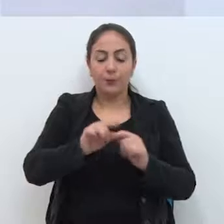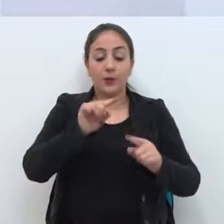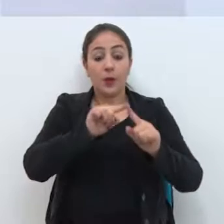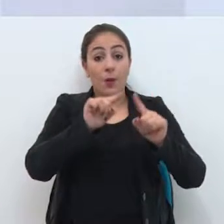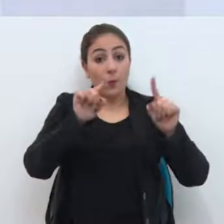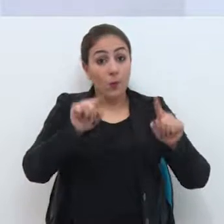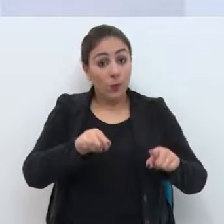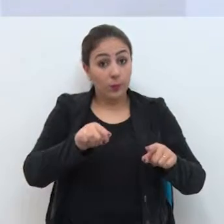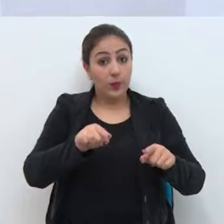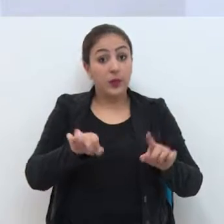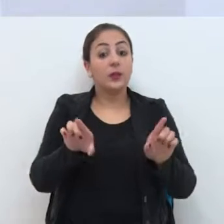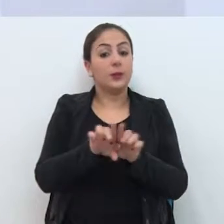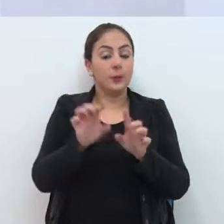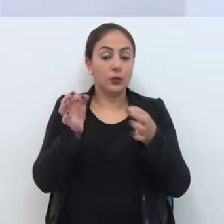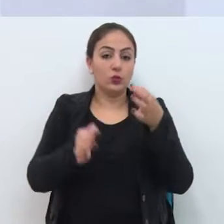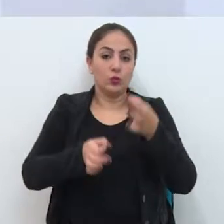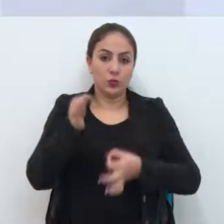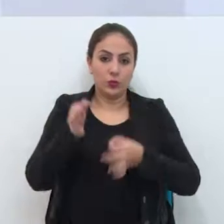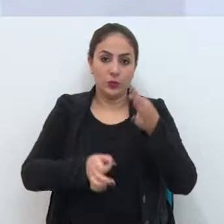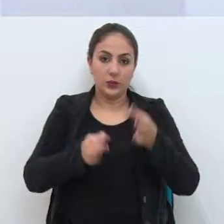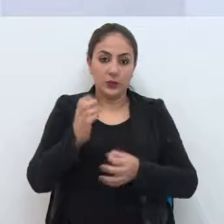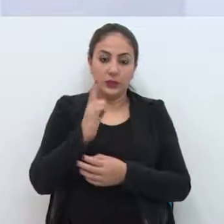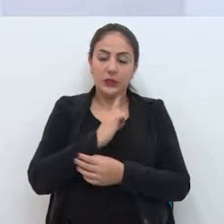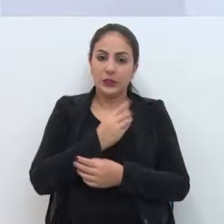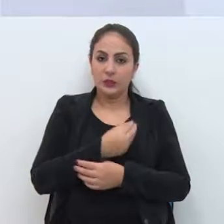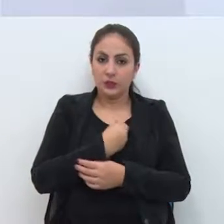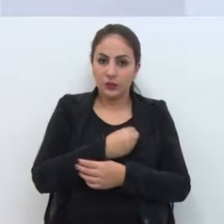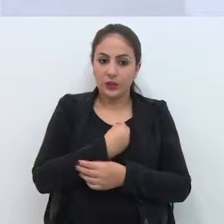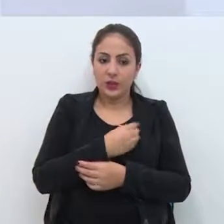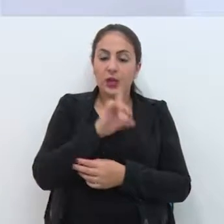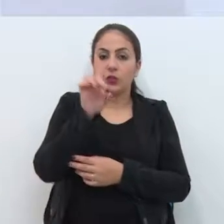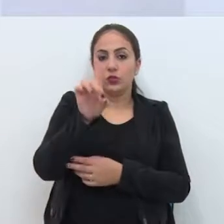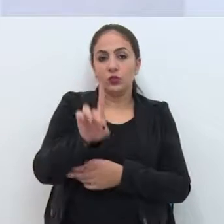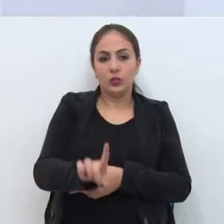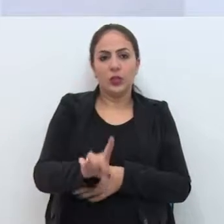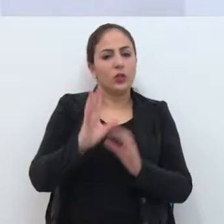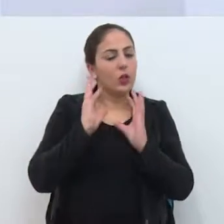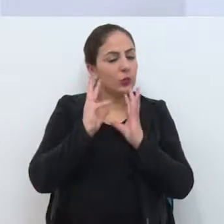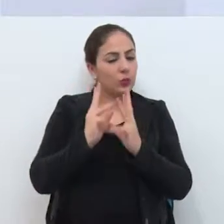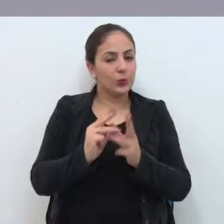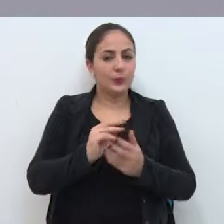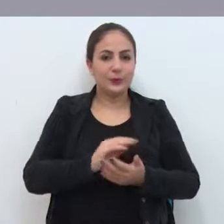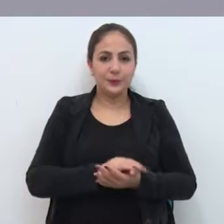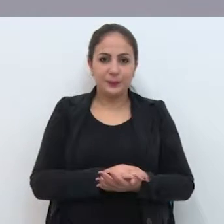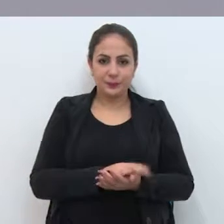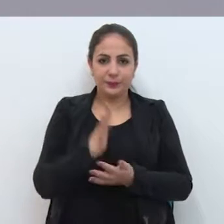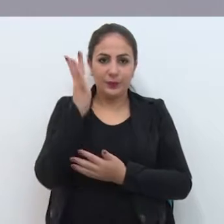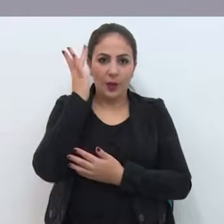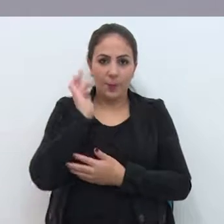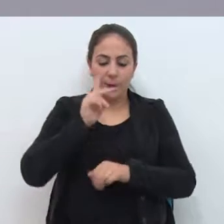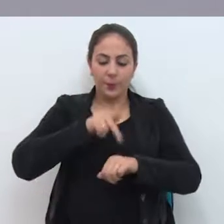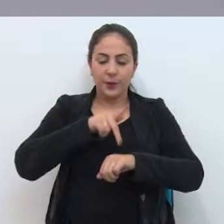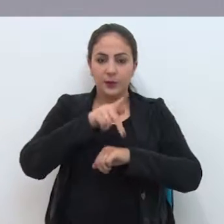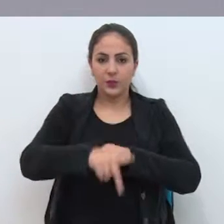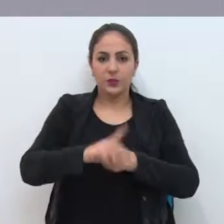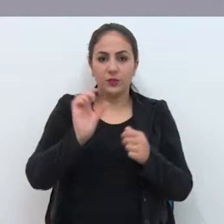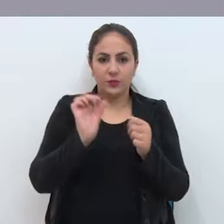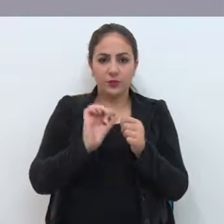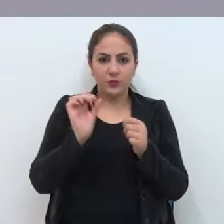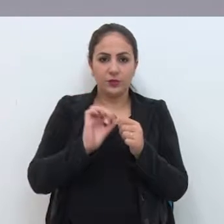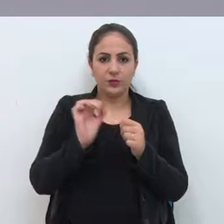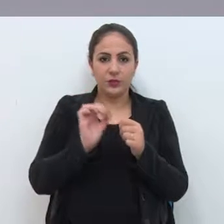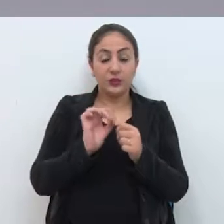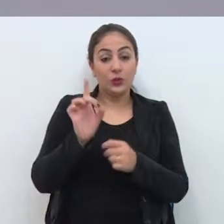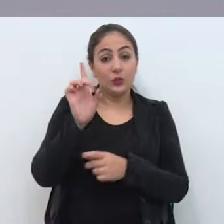Social Justa e que estenda os direitos a todos. Amanhã, em Passo Fundo, será